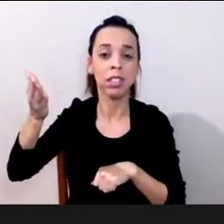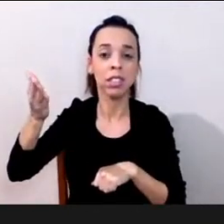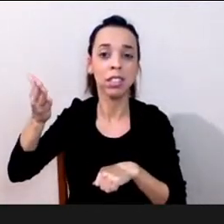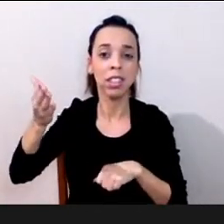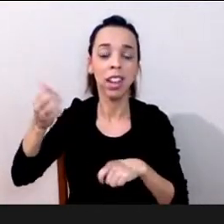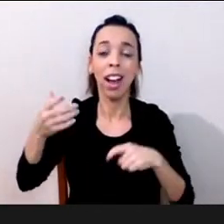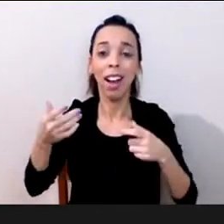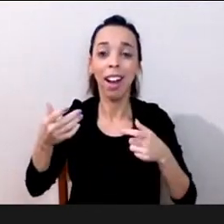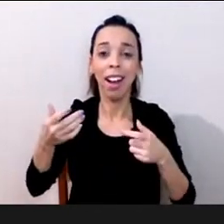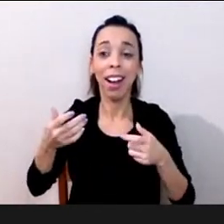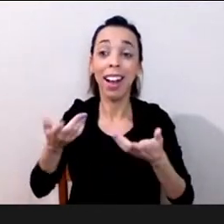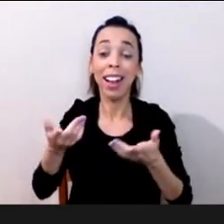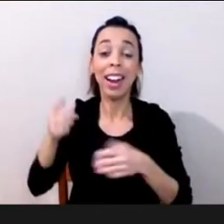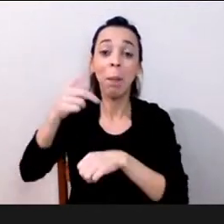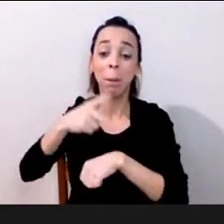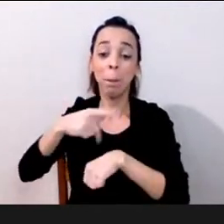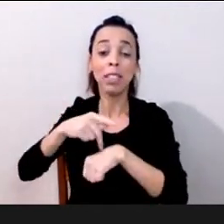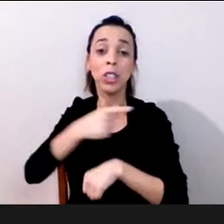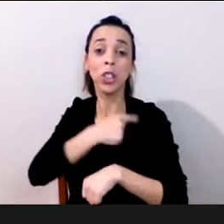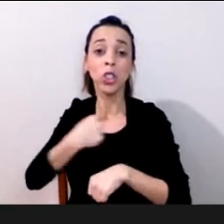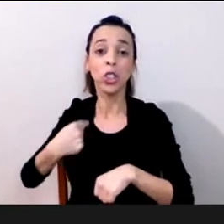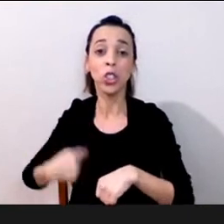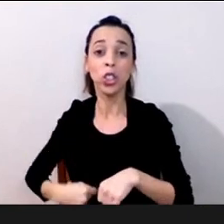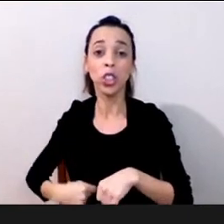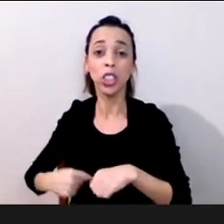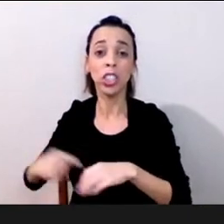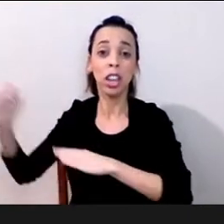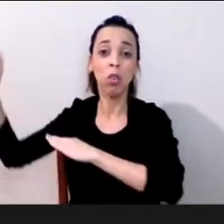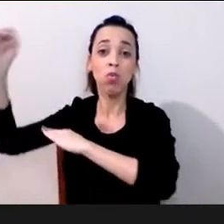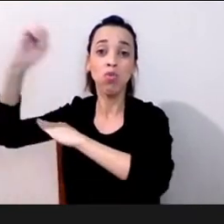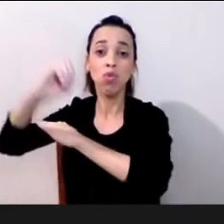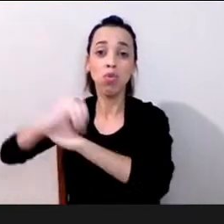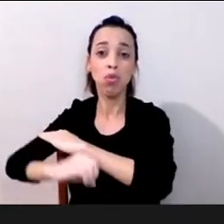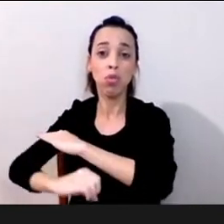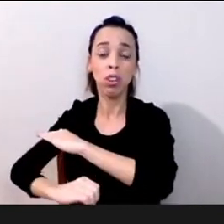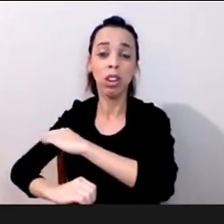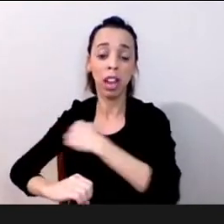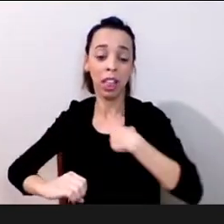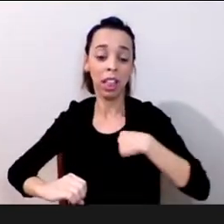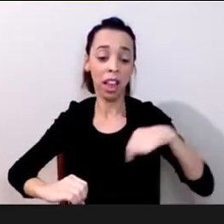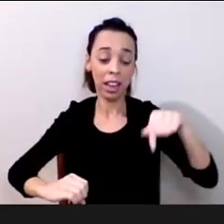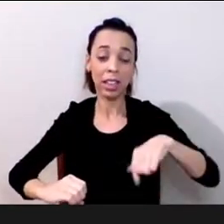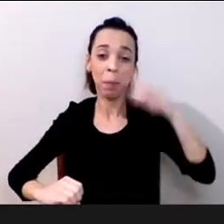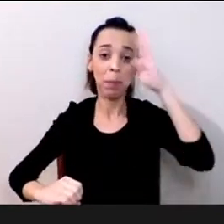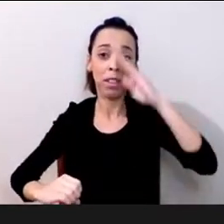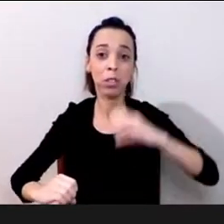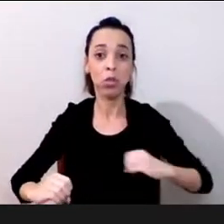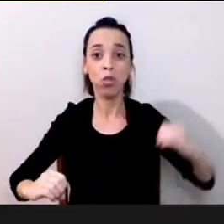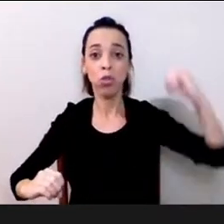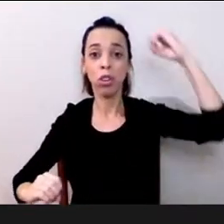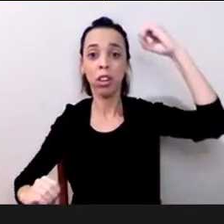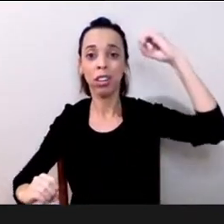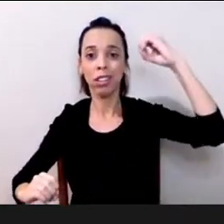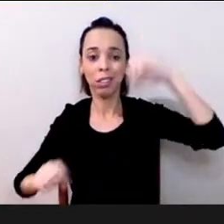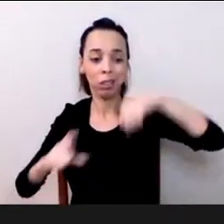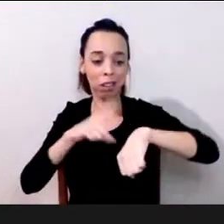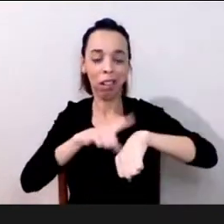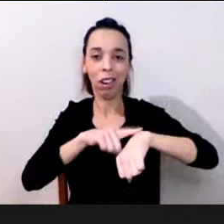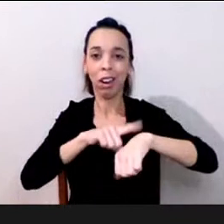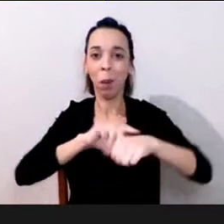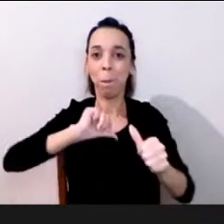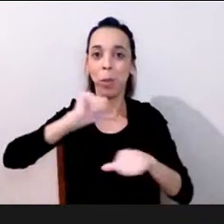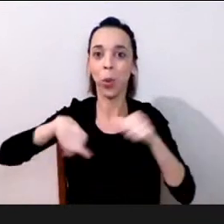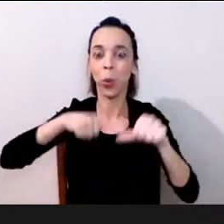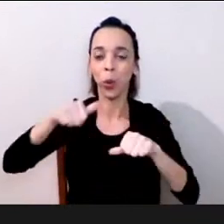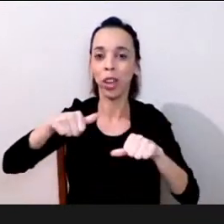né ou faz reunião às duas da manhã enfim a gente ainda não é massivo mas a gente já sabe de gente que trabalha